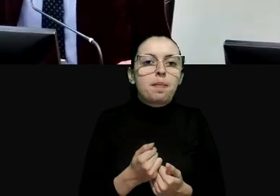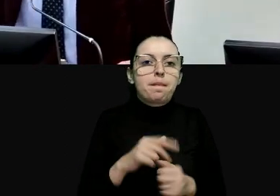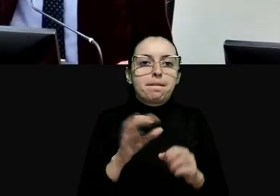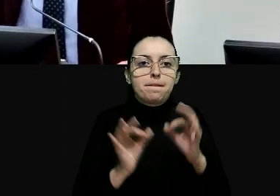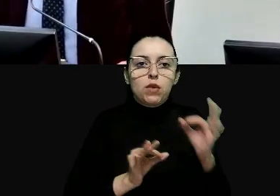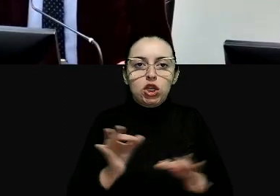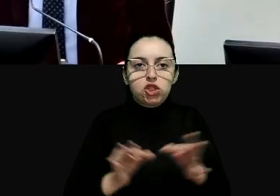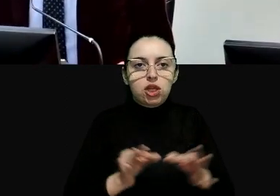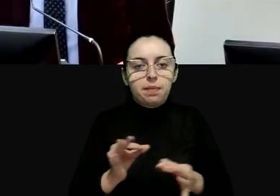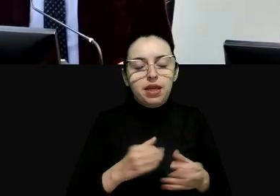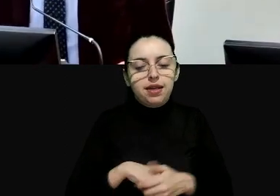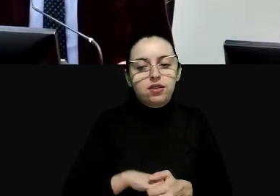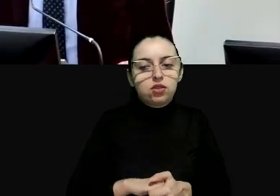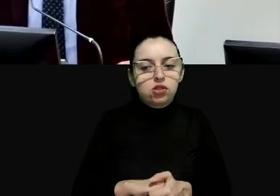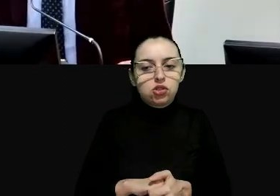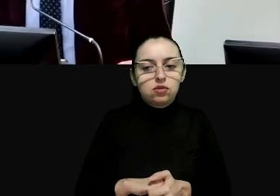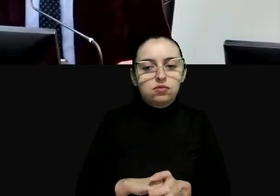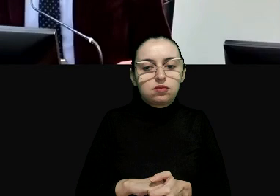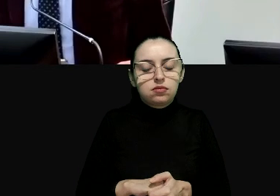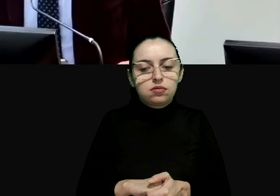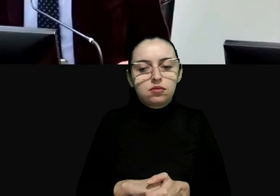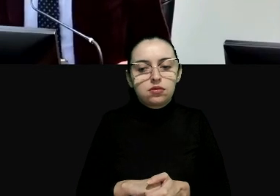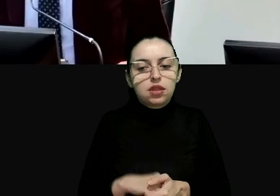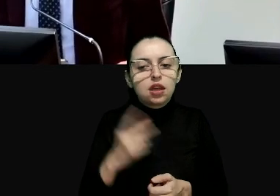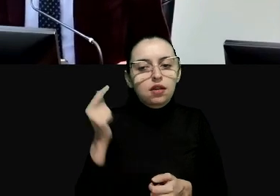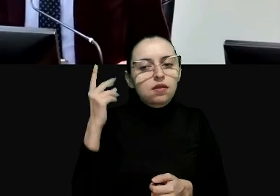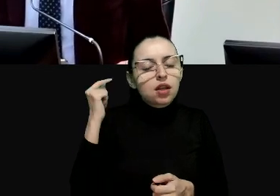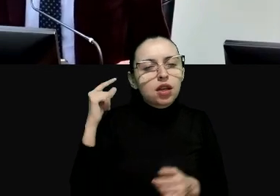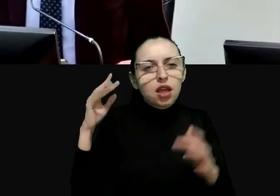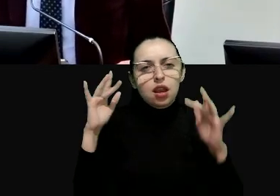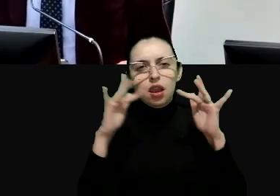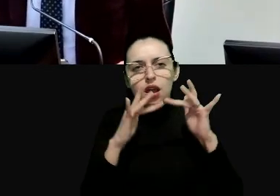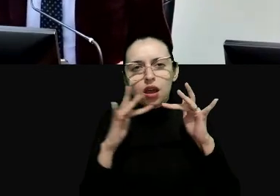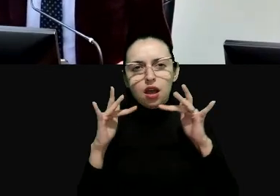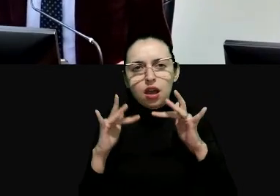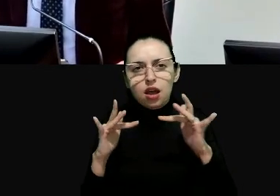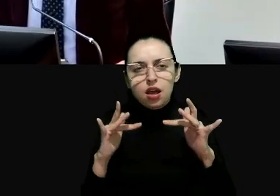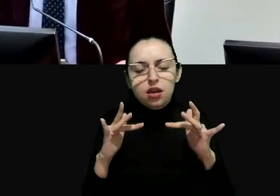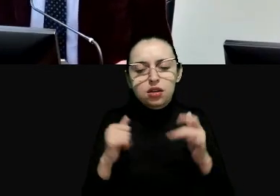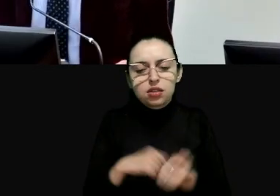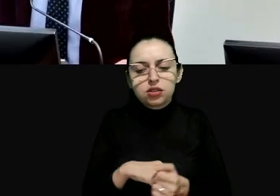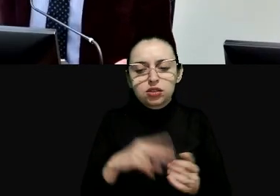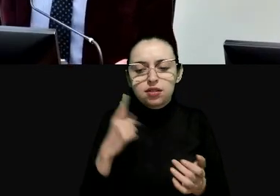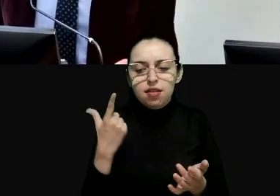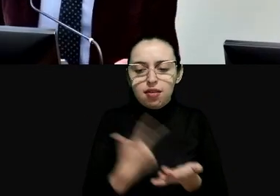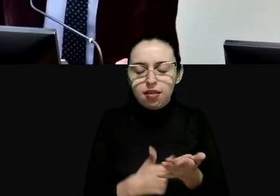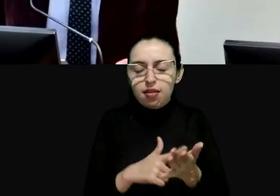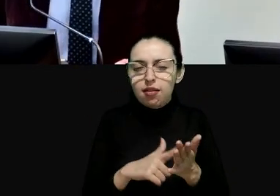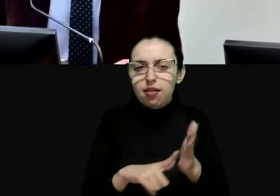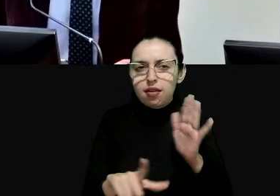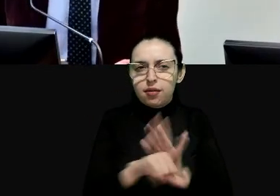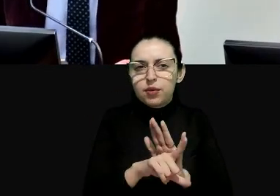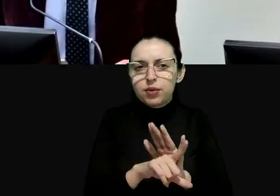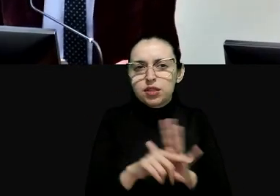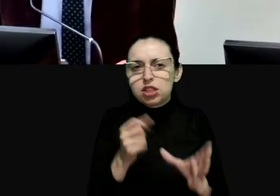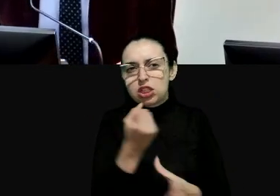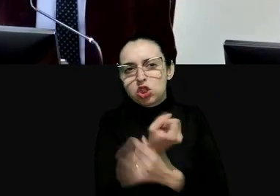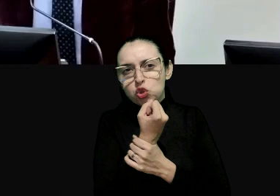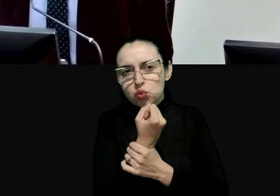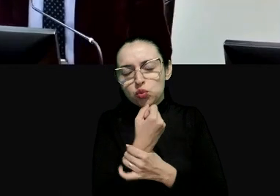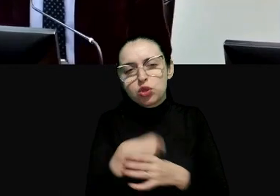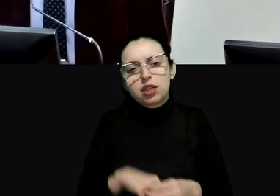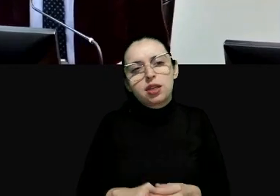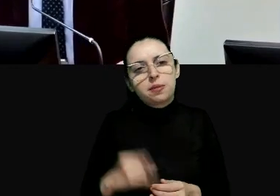desenvolvimento mas a minha modo de ver legal e legítimo e seguramente é um instrumento muito